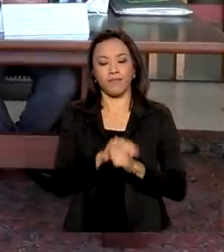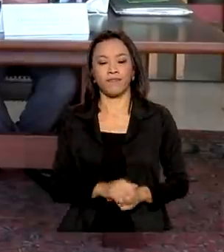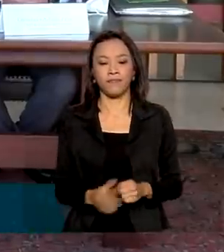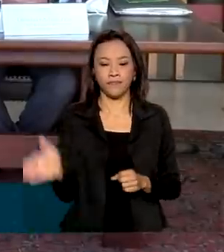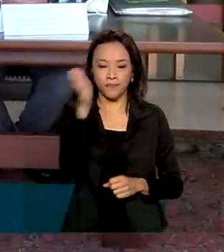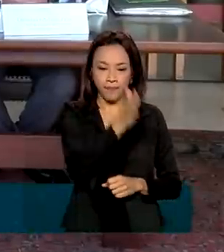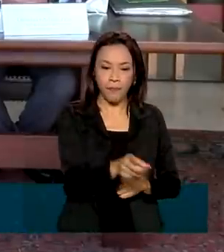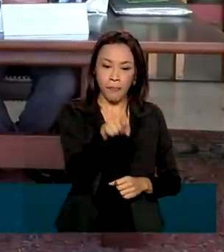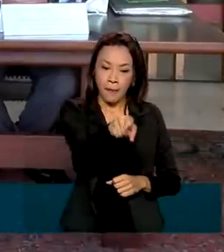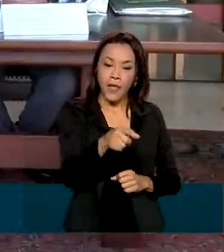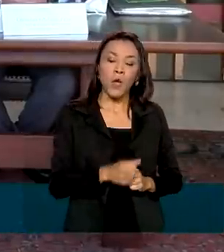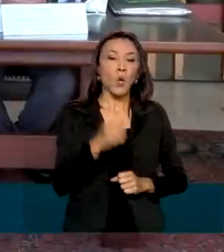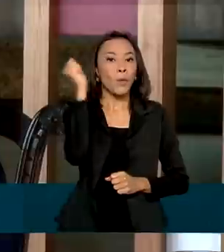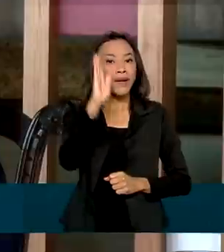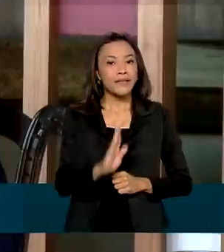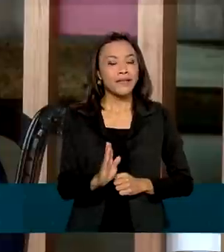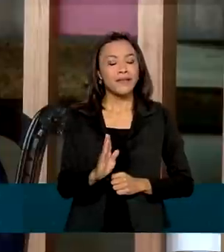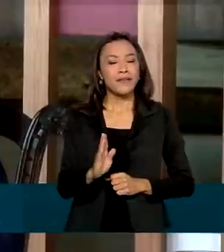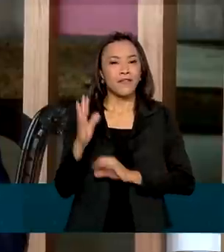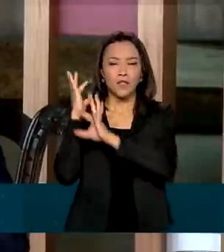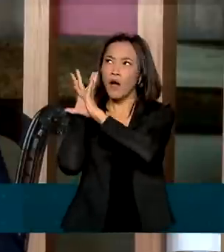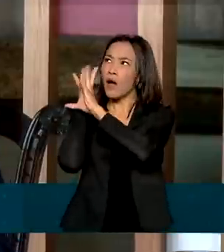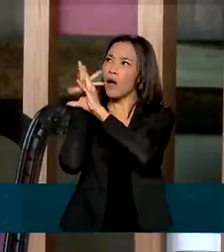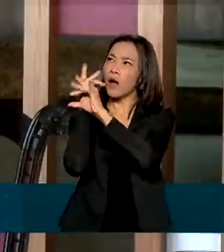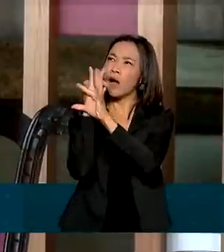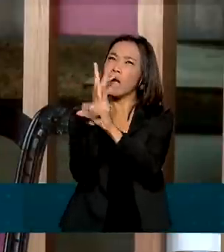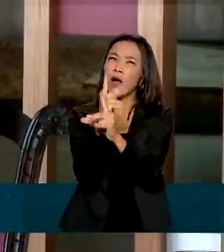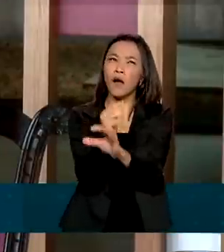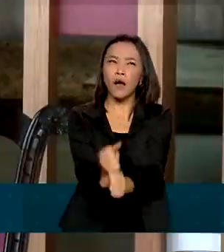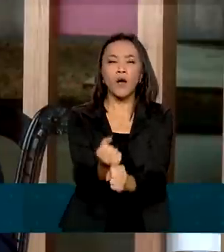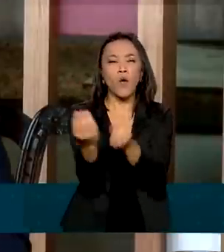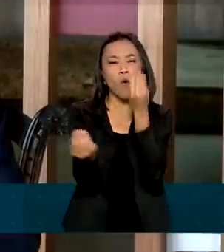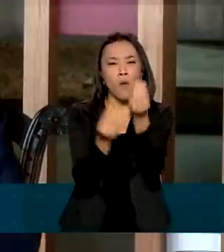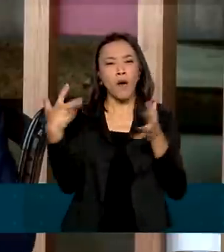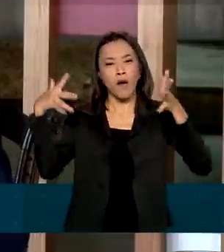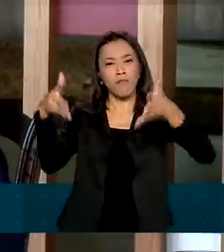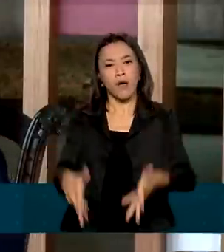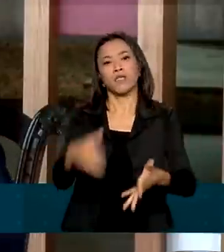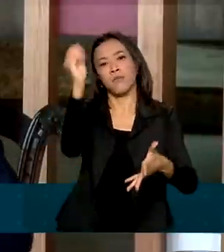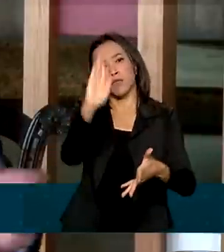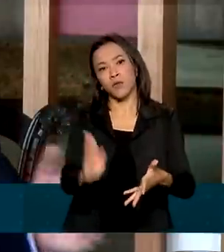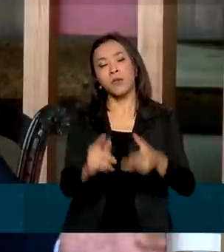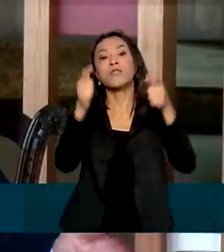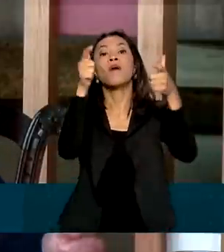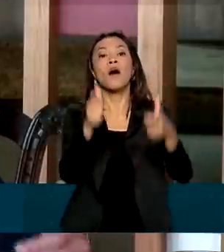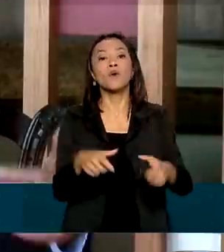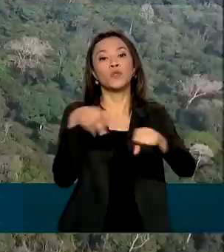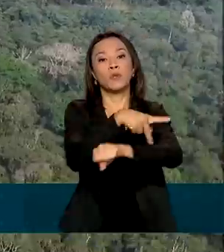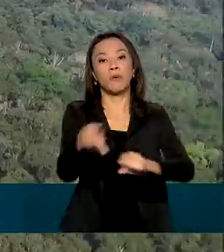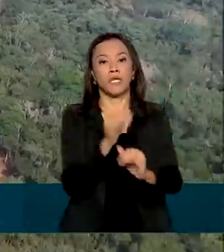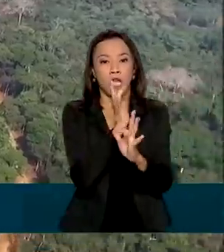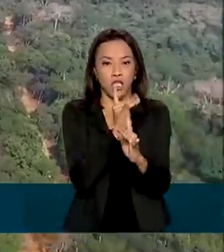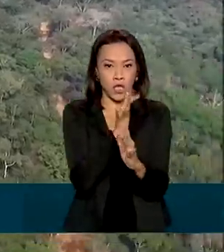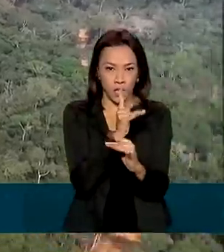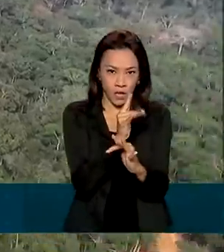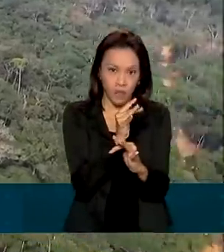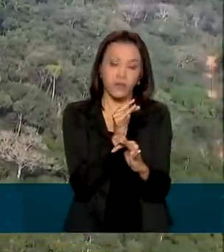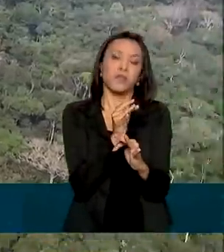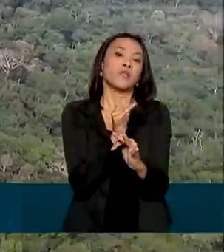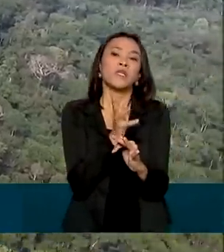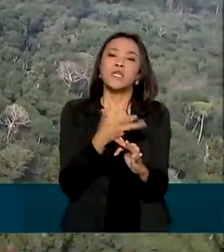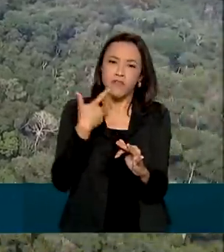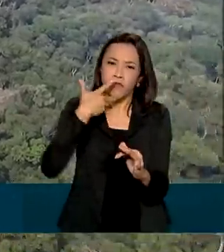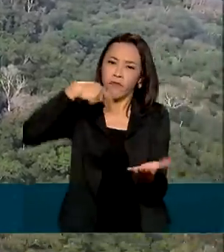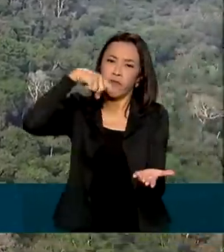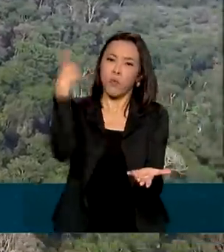um balanço da atuação do Brasil em Glasgow na Conferência das Nações Unidas sobre as Mudanças Climáticas e reafirmou os